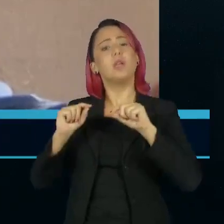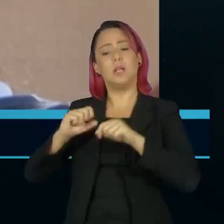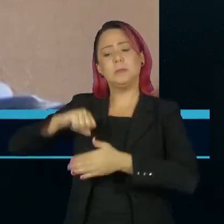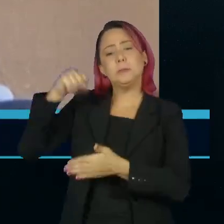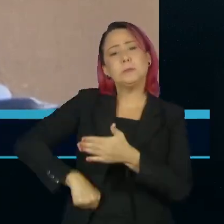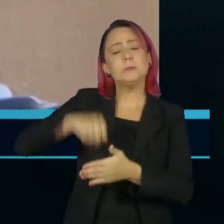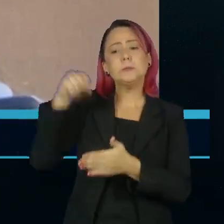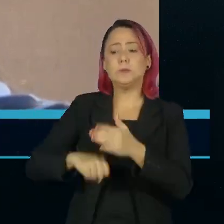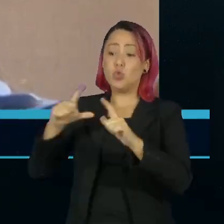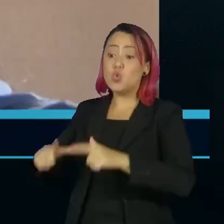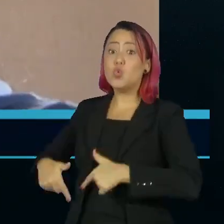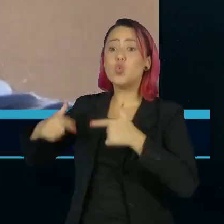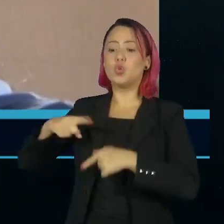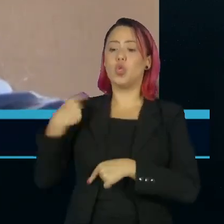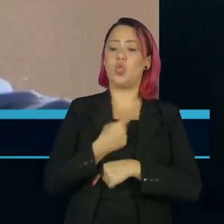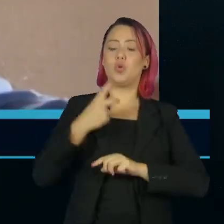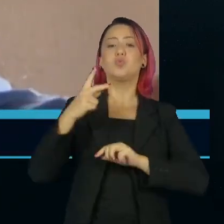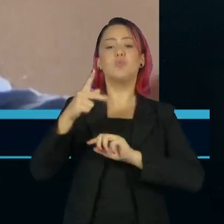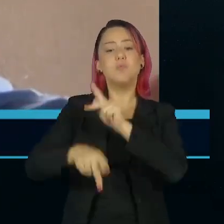demarcação e manutenção dos seus territórios.